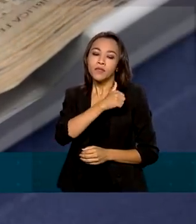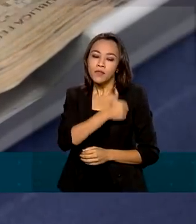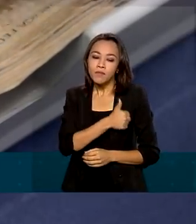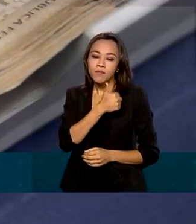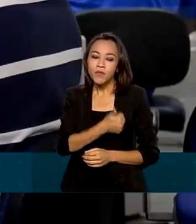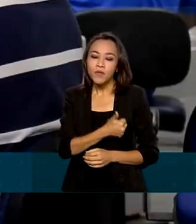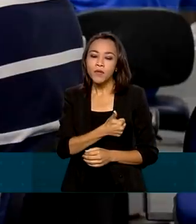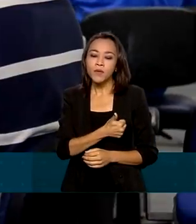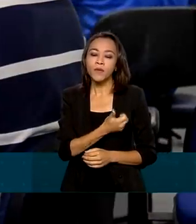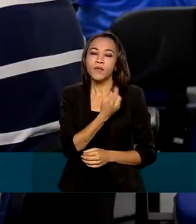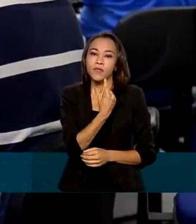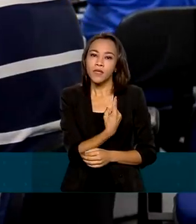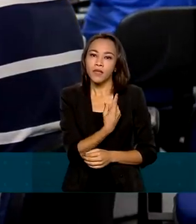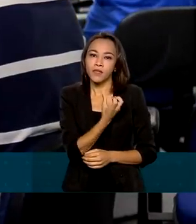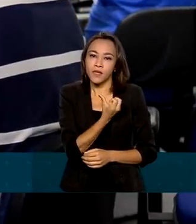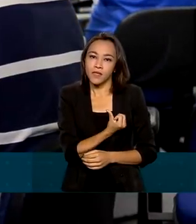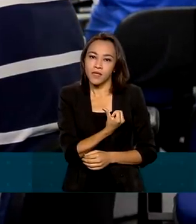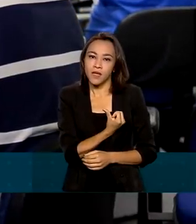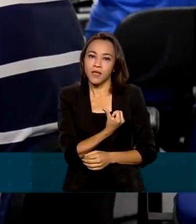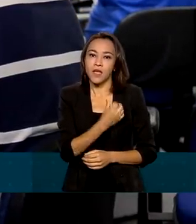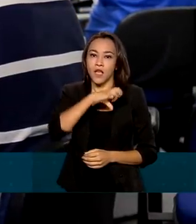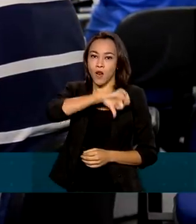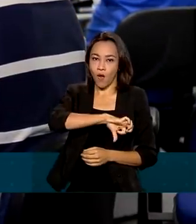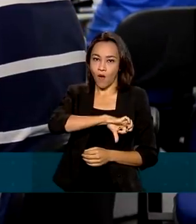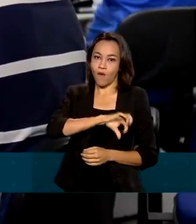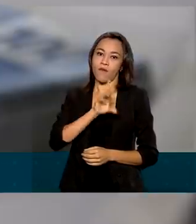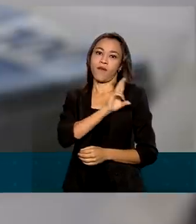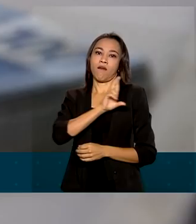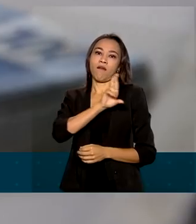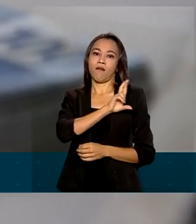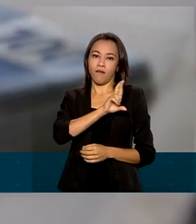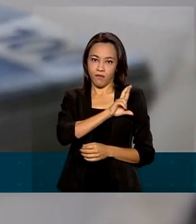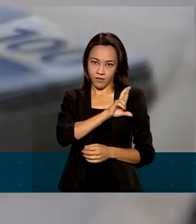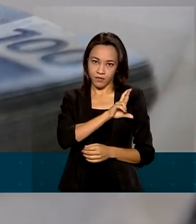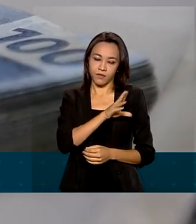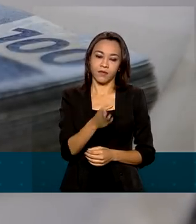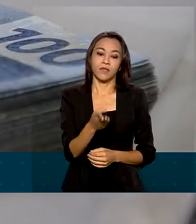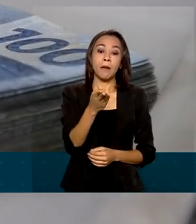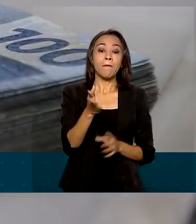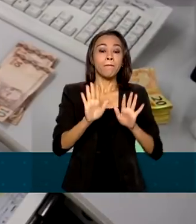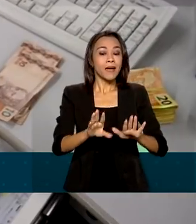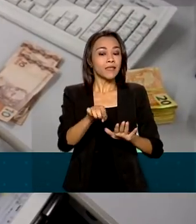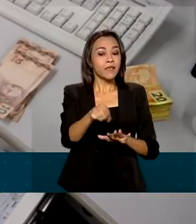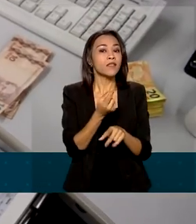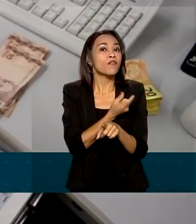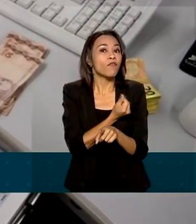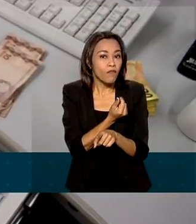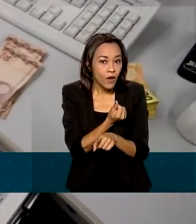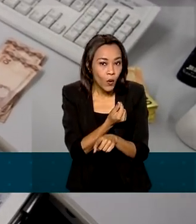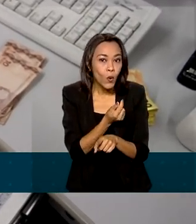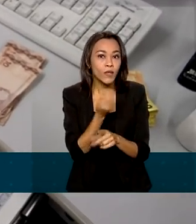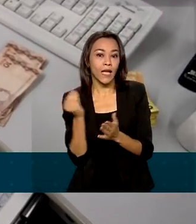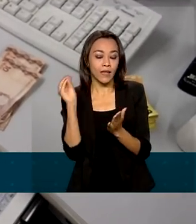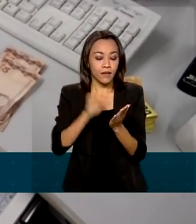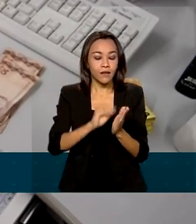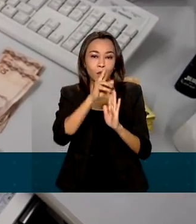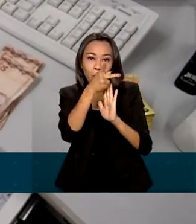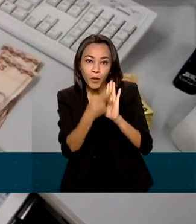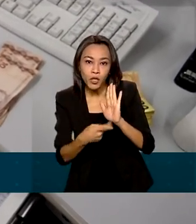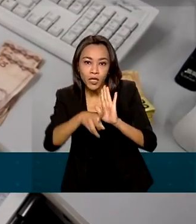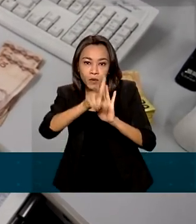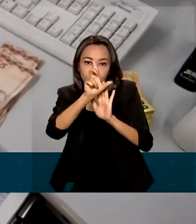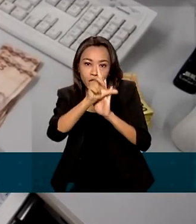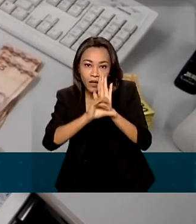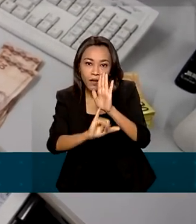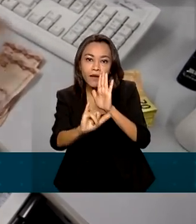reais. 69 reais a mais que o mínimo em vigor. Mas este valor, previsto no projeto de lei orçamentária,